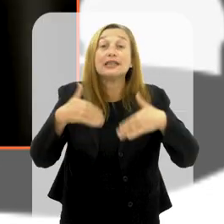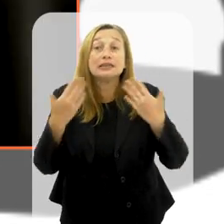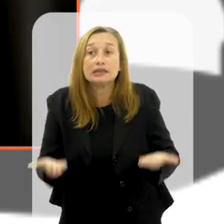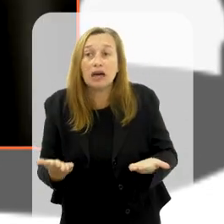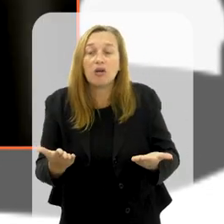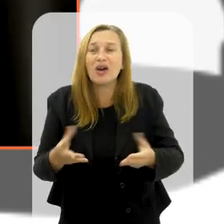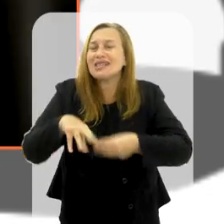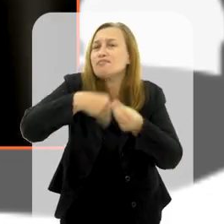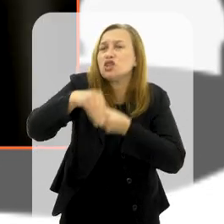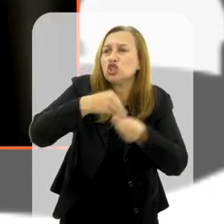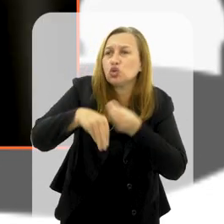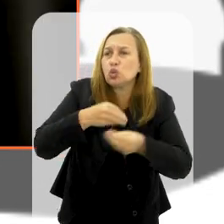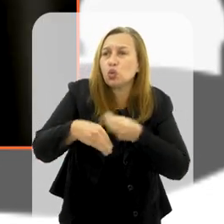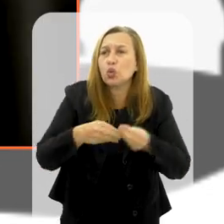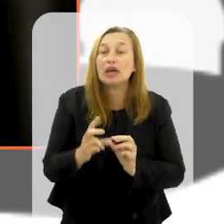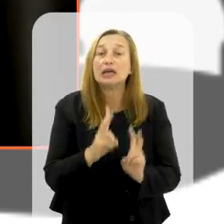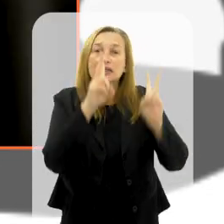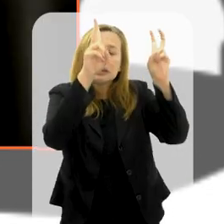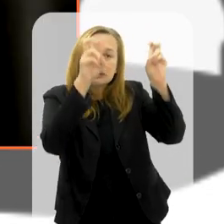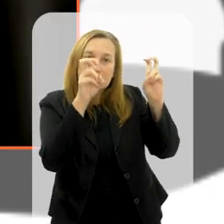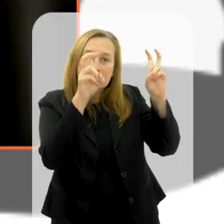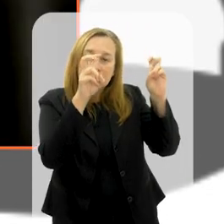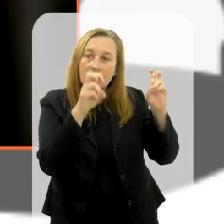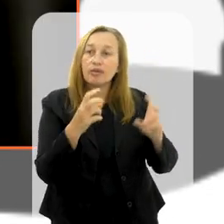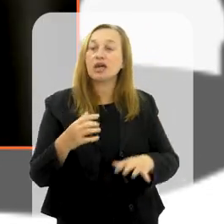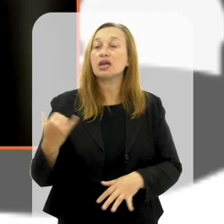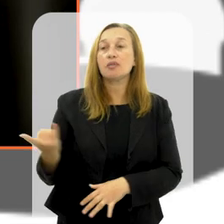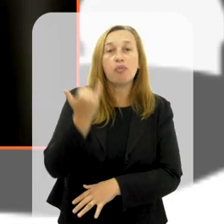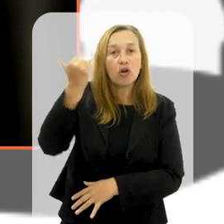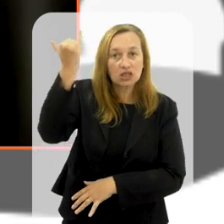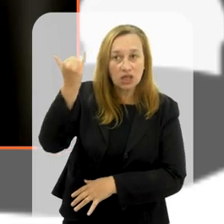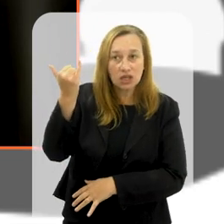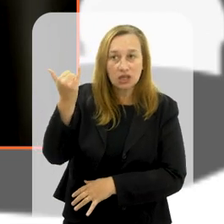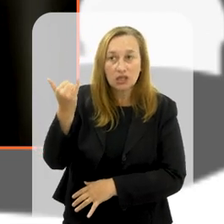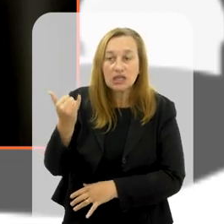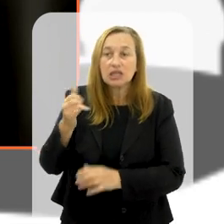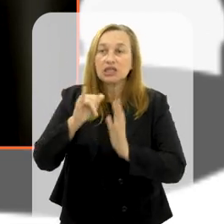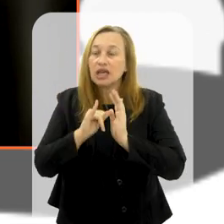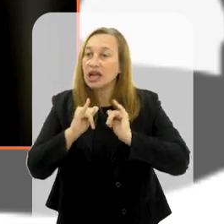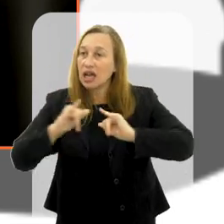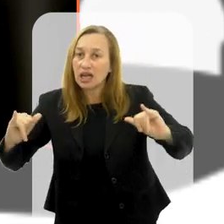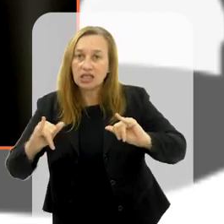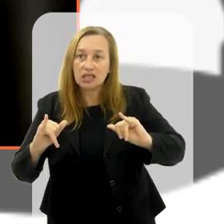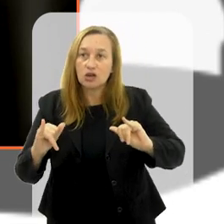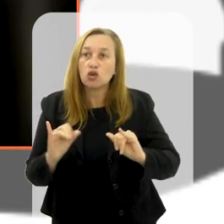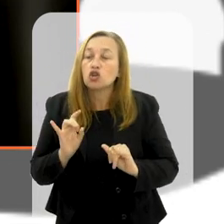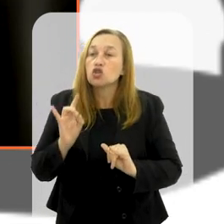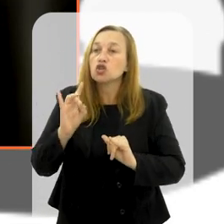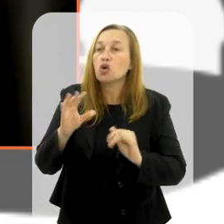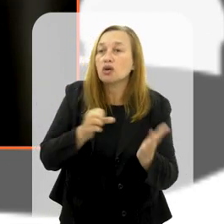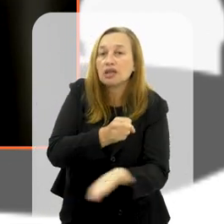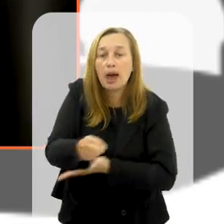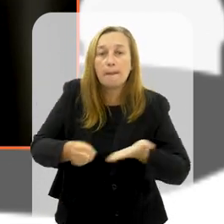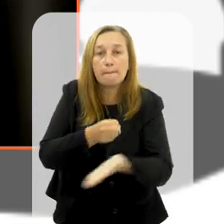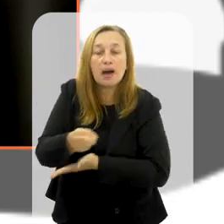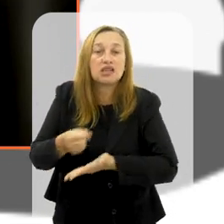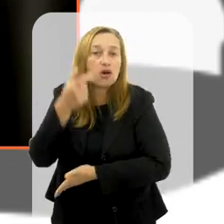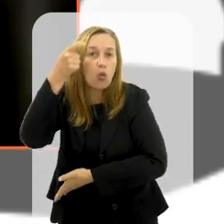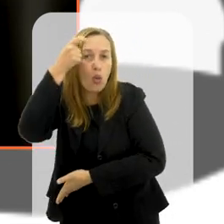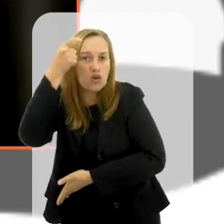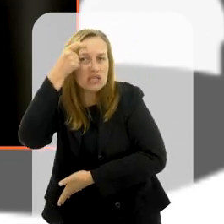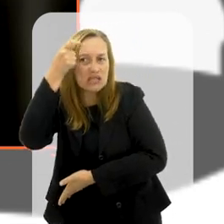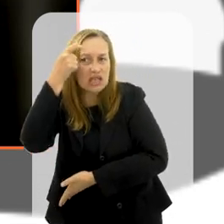Então, ele é essa mistura entre ter uma importância, ter reuniões regulares, ter declarações que são somente na base do